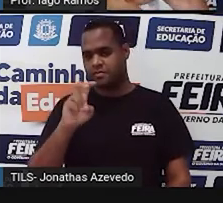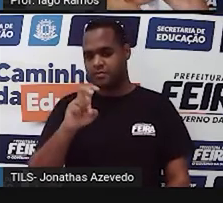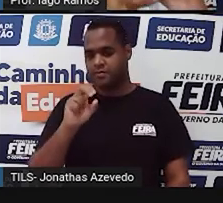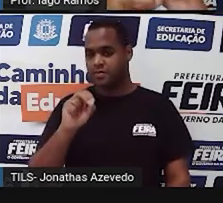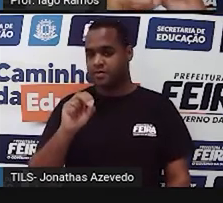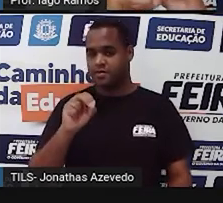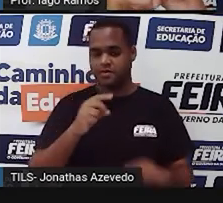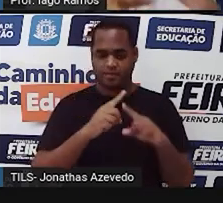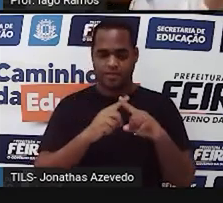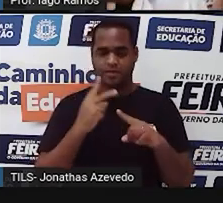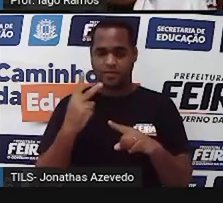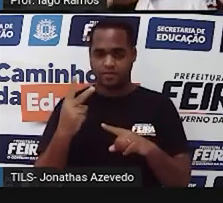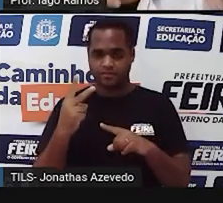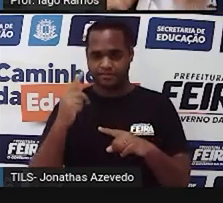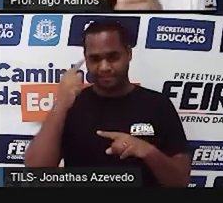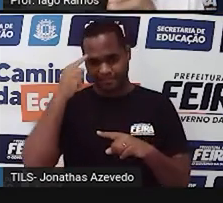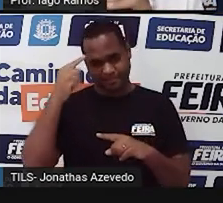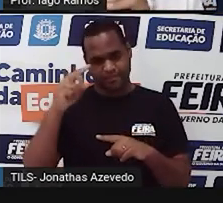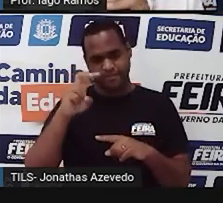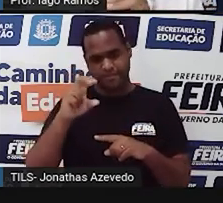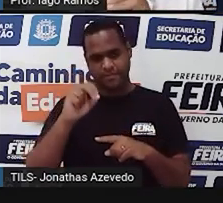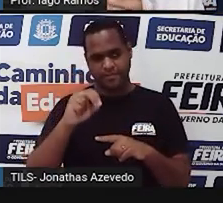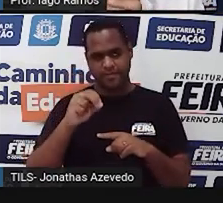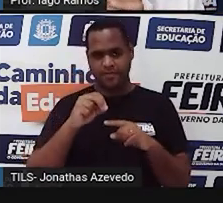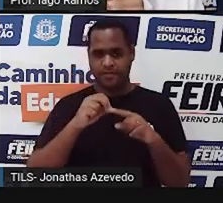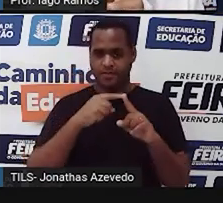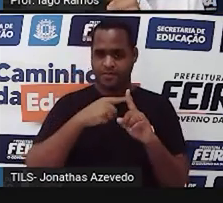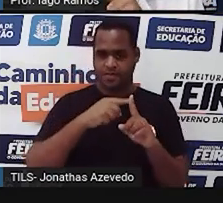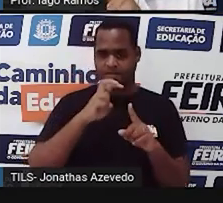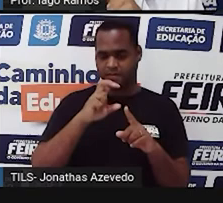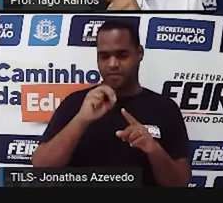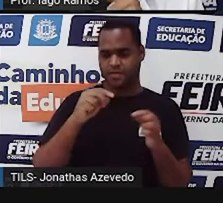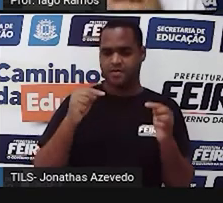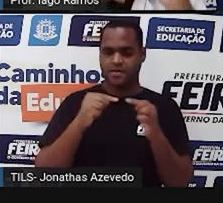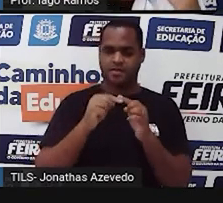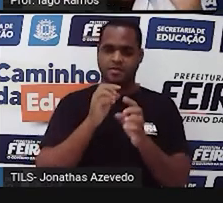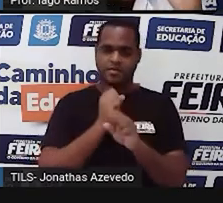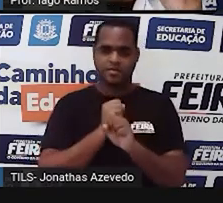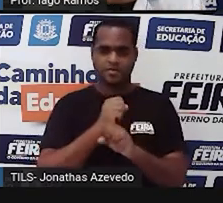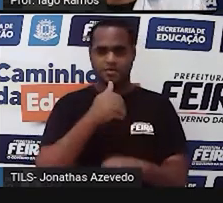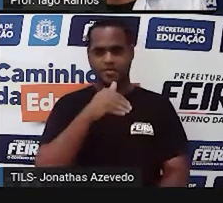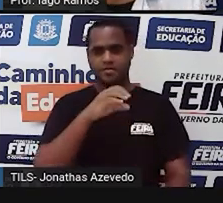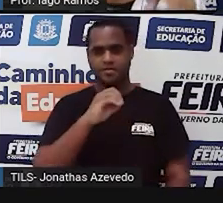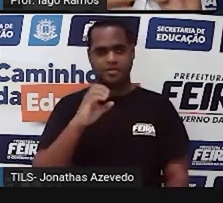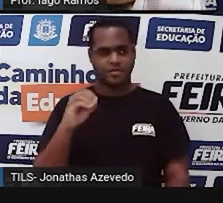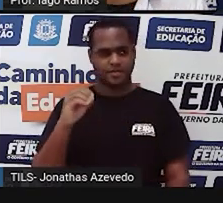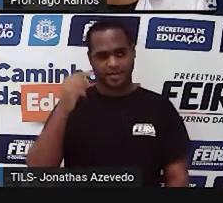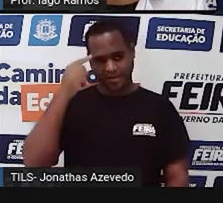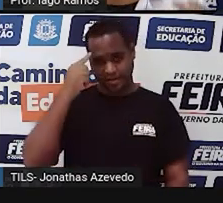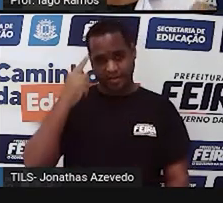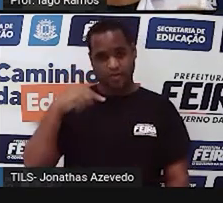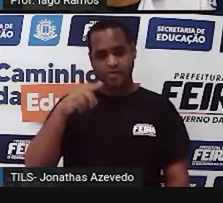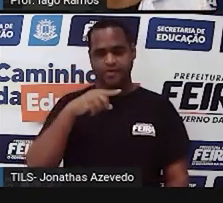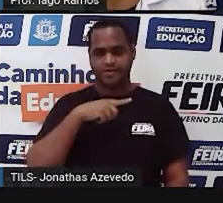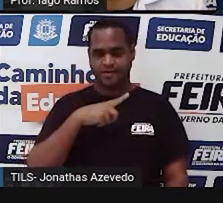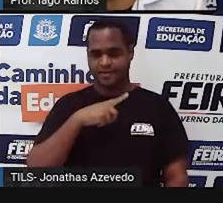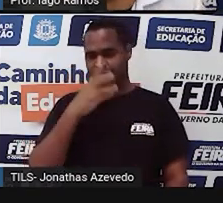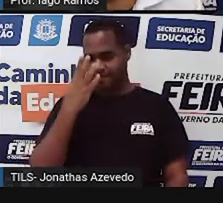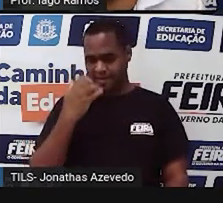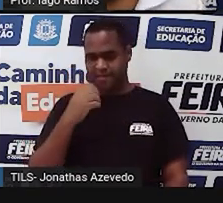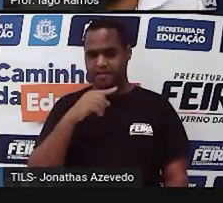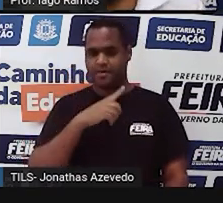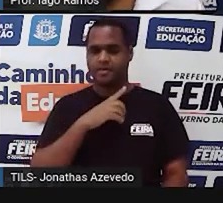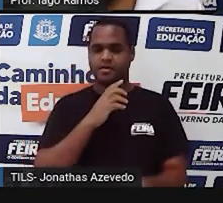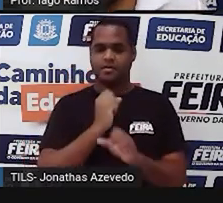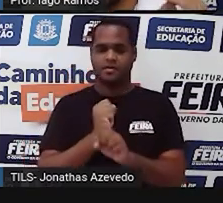vezes 2 ou 50 mais 50 é igual a 100. Então a gente já sabe que cada caixinha ali vai ter que ter 50